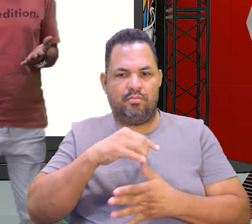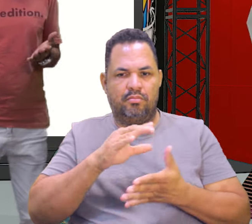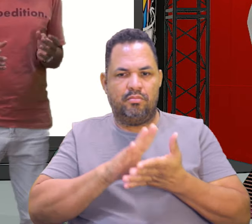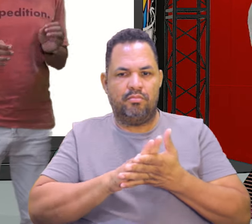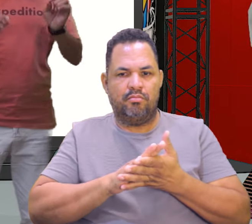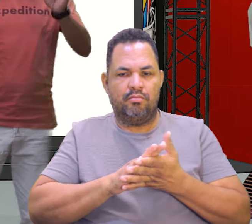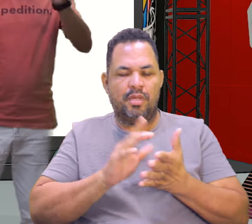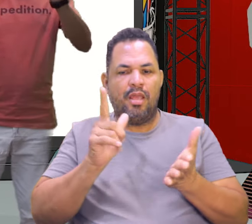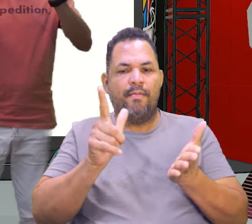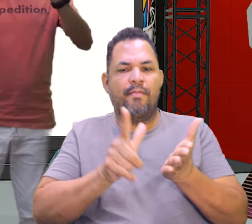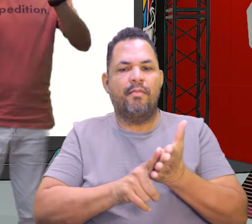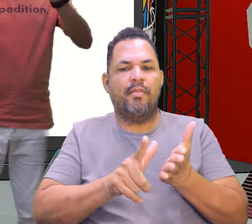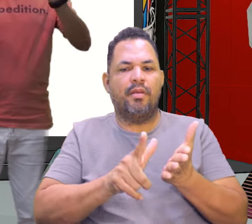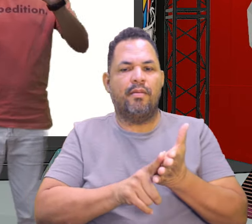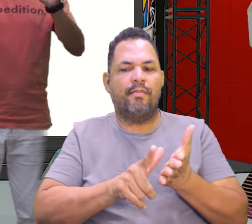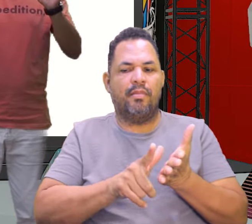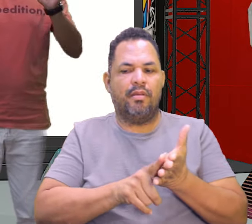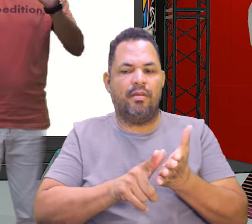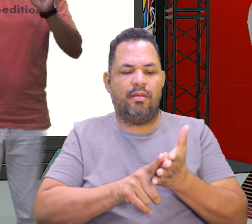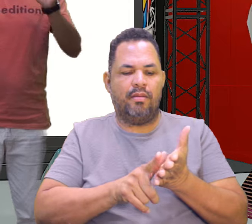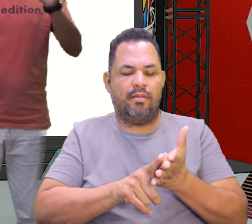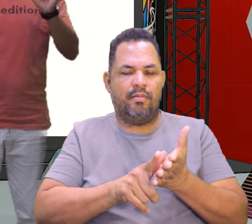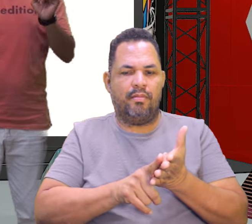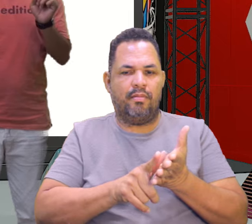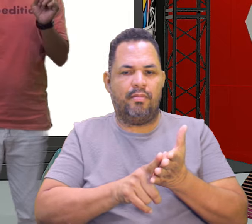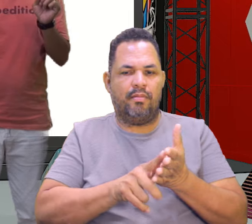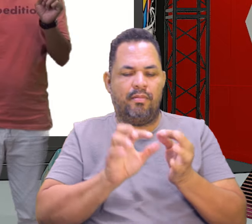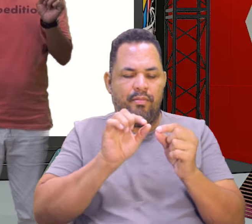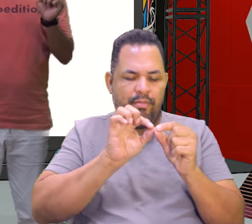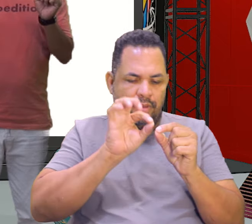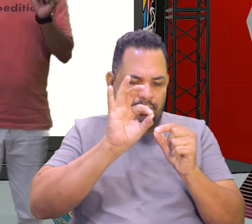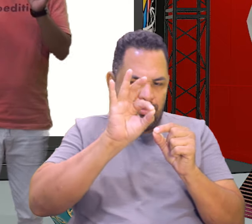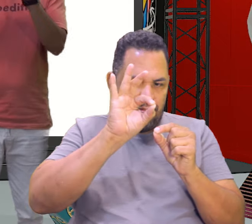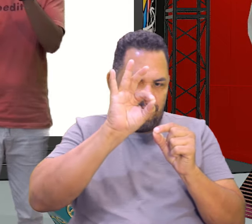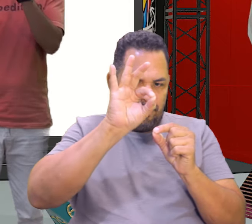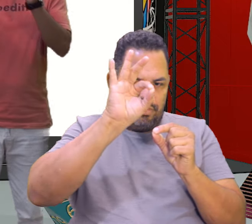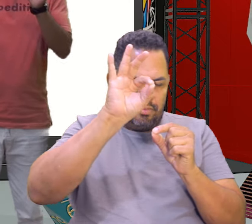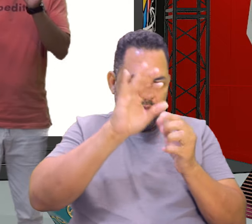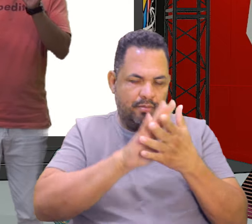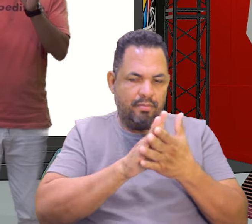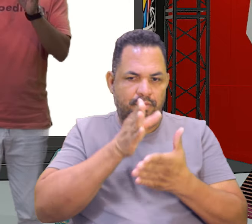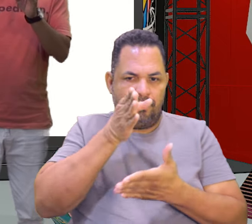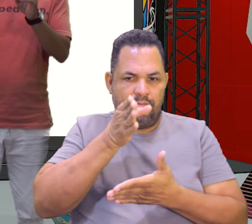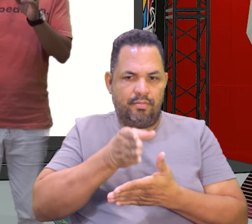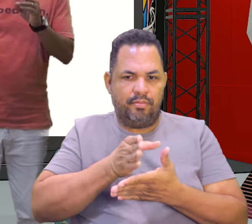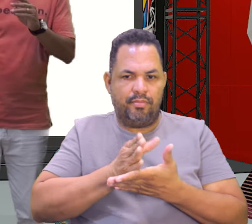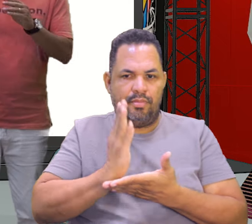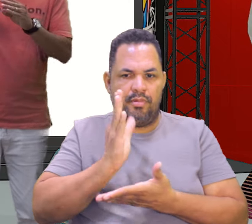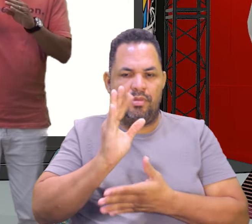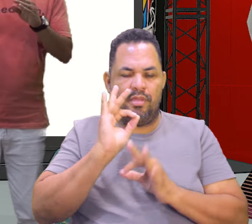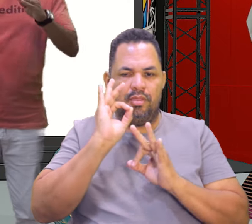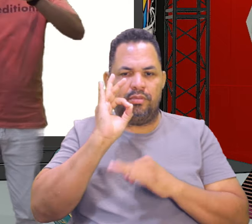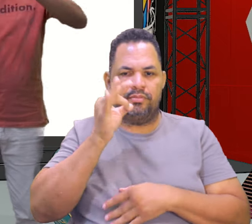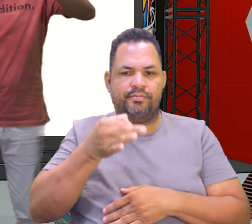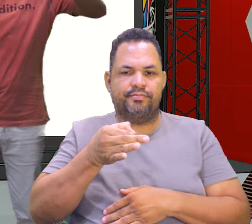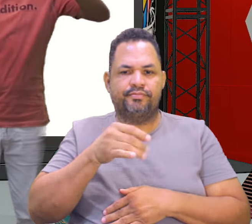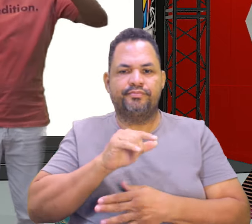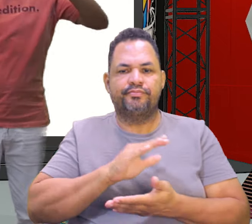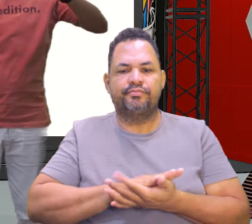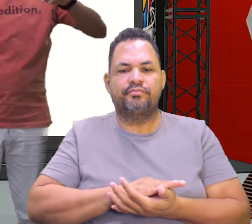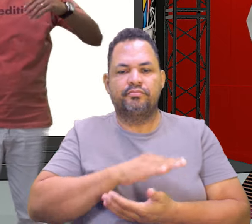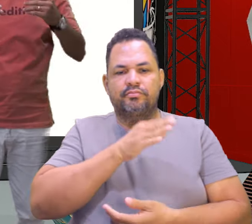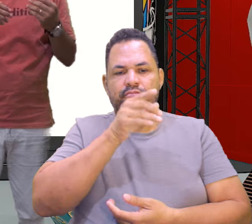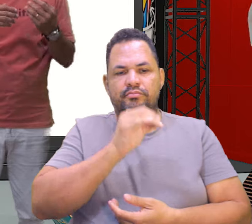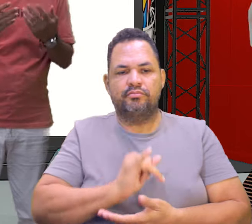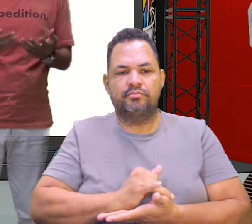papel milimetrado e marcar os pontos direitinho lá nas seguidas coordenadas, o do meio já vai aparecer certinho no eixo X e